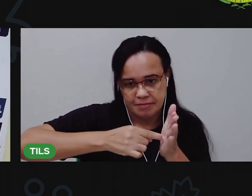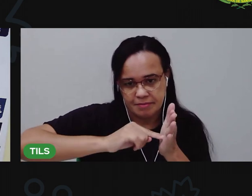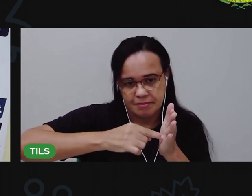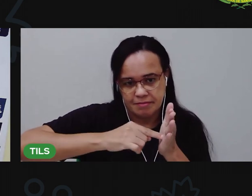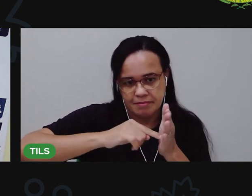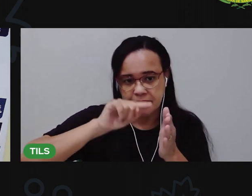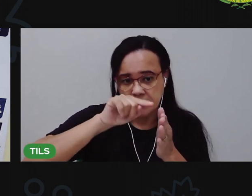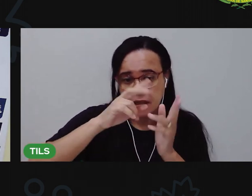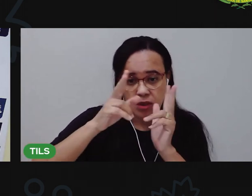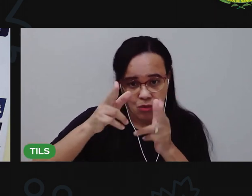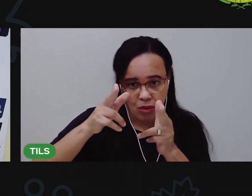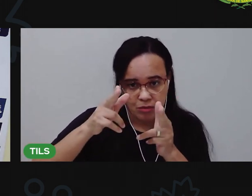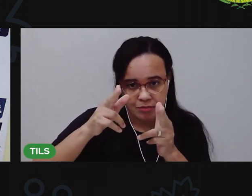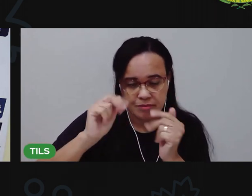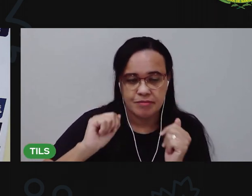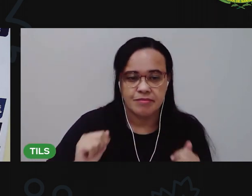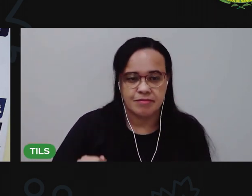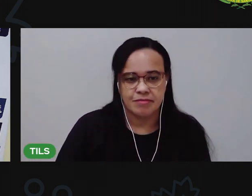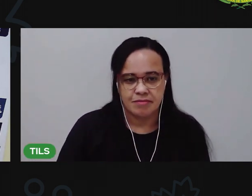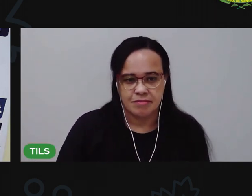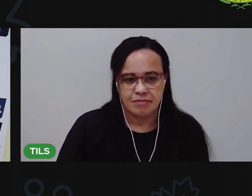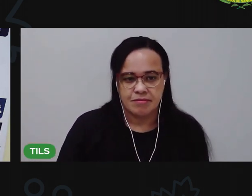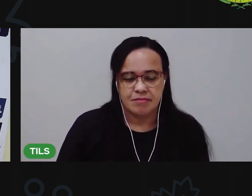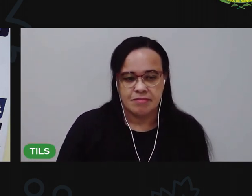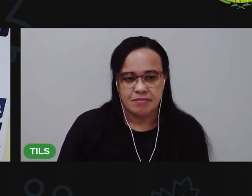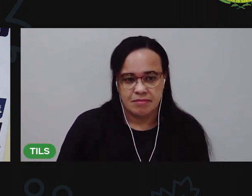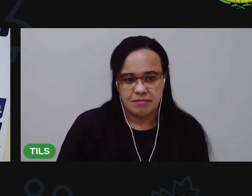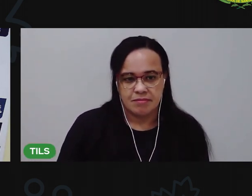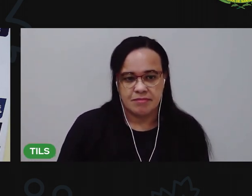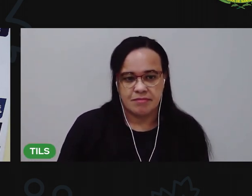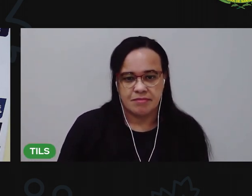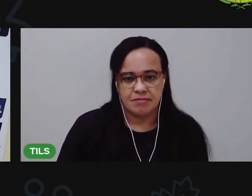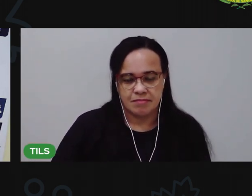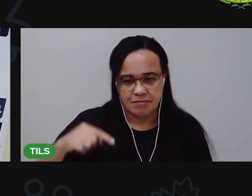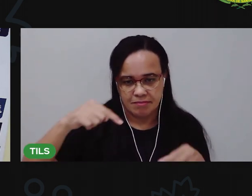assim. Pega o seu palito e vai,